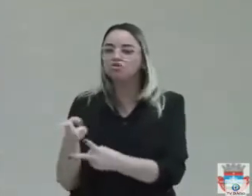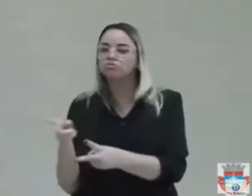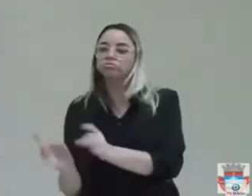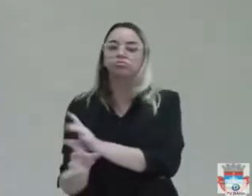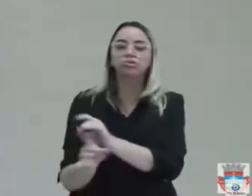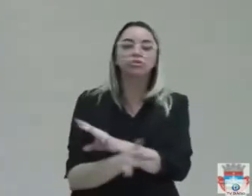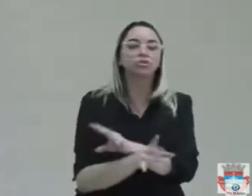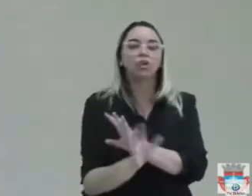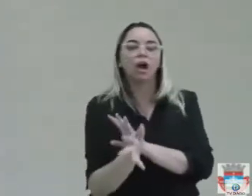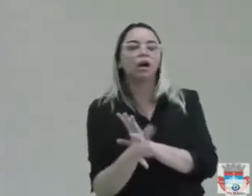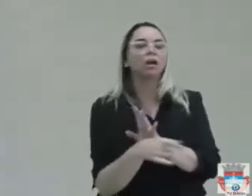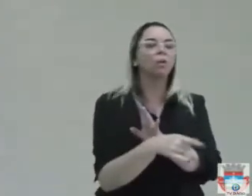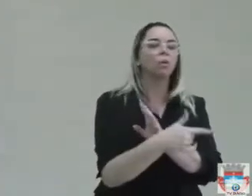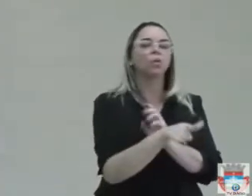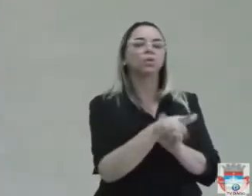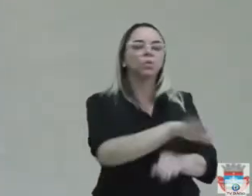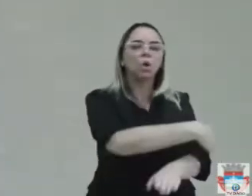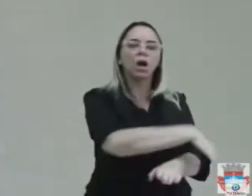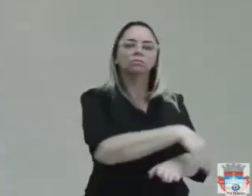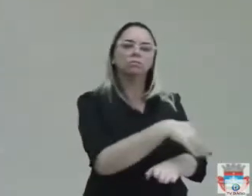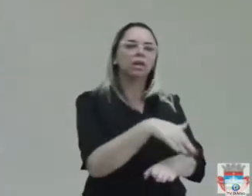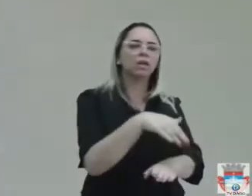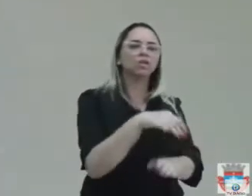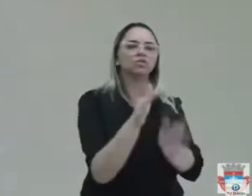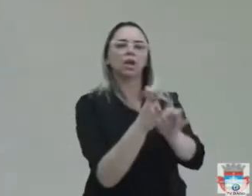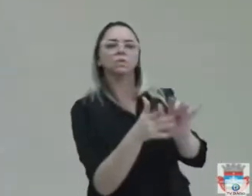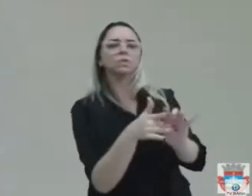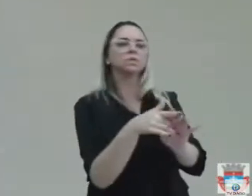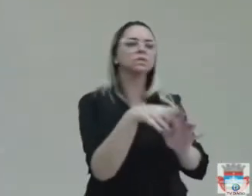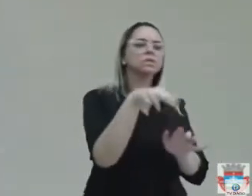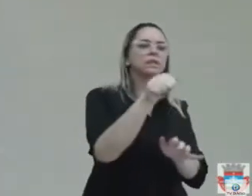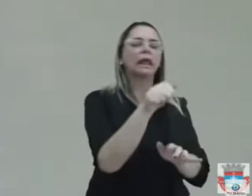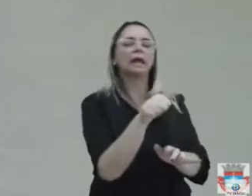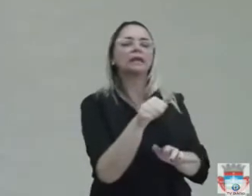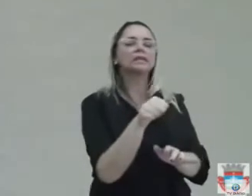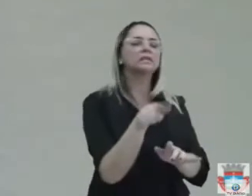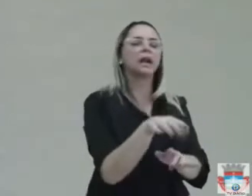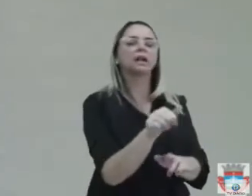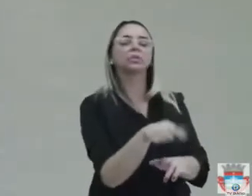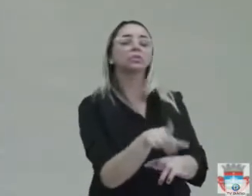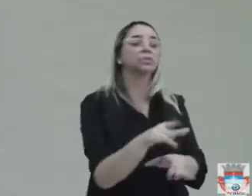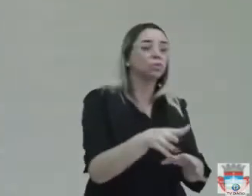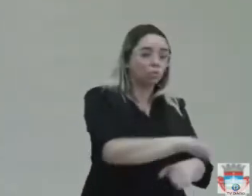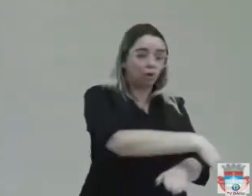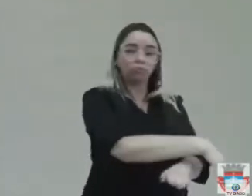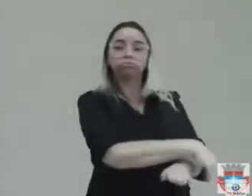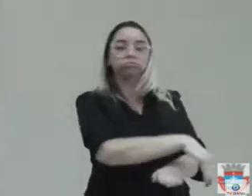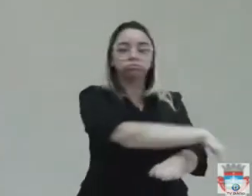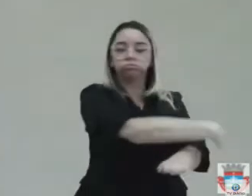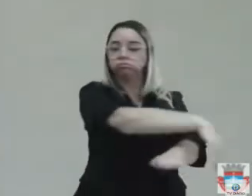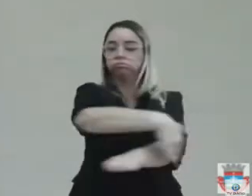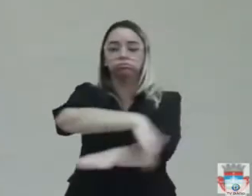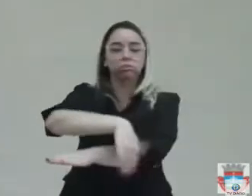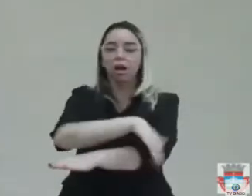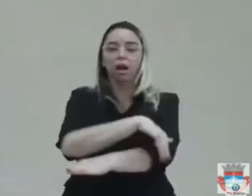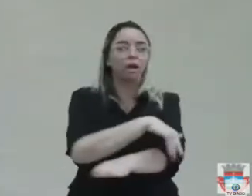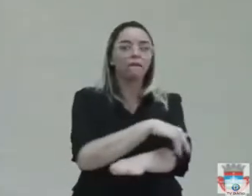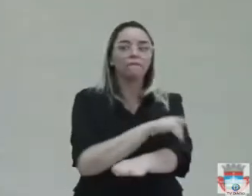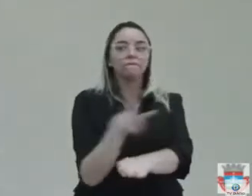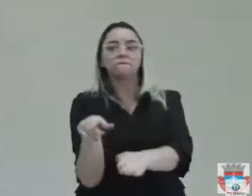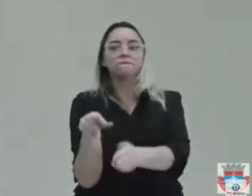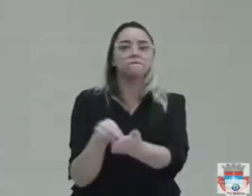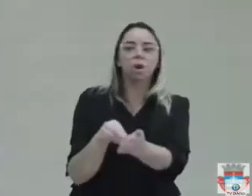lá no Jesus Nazareno, e ainda tem vinte e tantas ruas para ser feitas. Deixamos a Rua 10